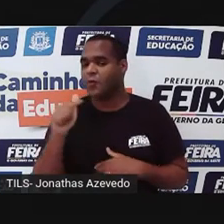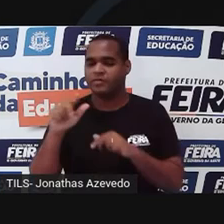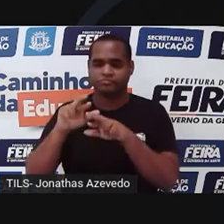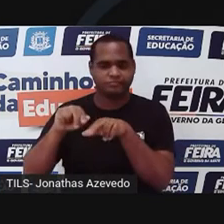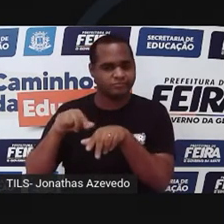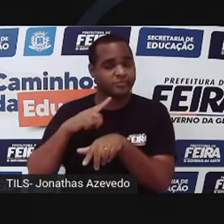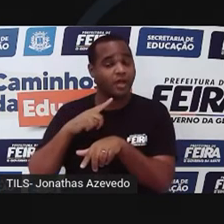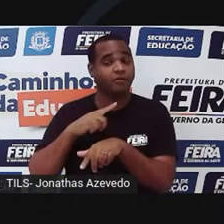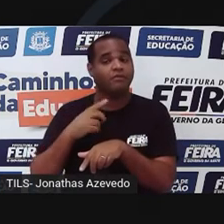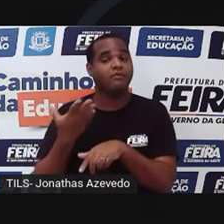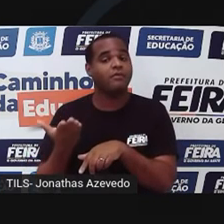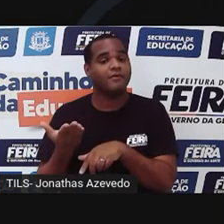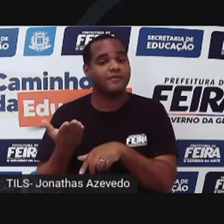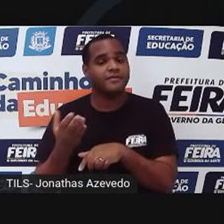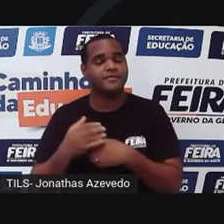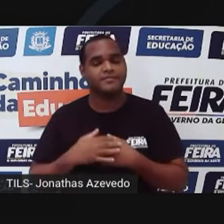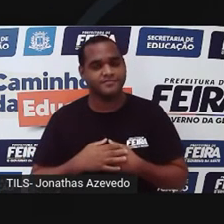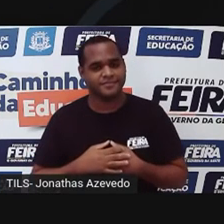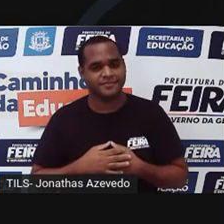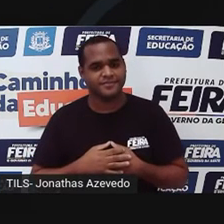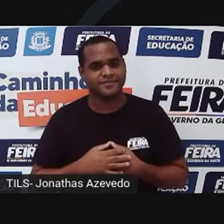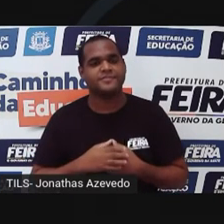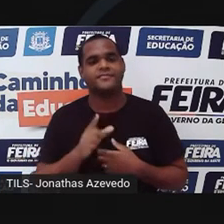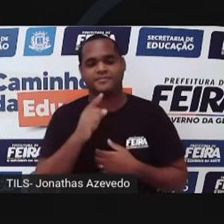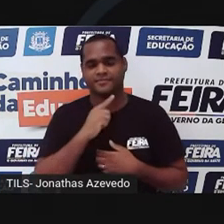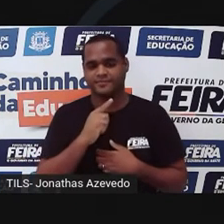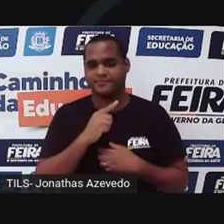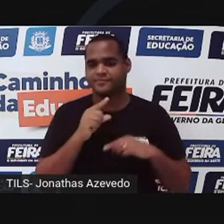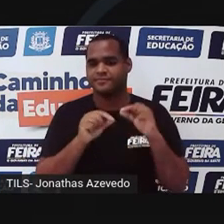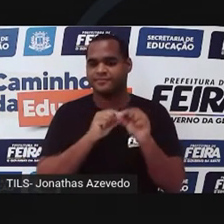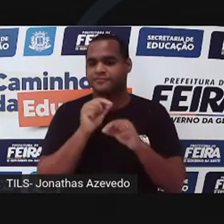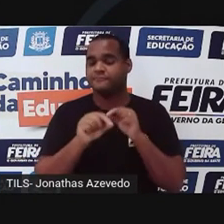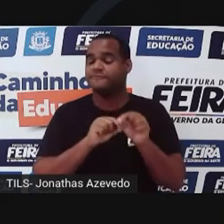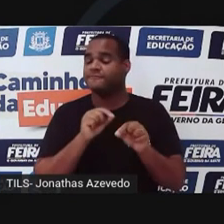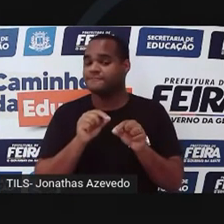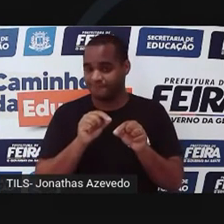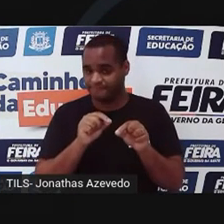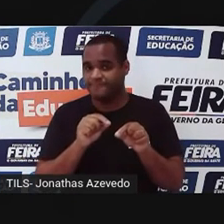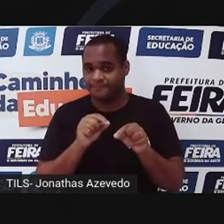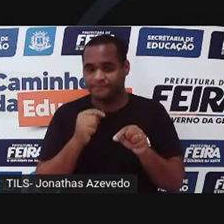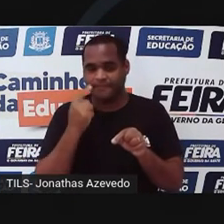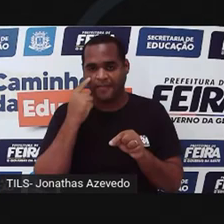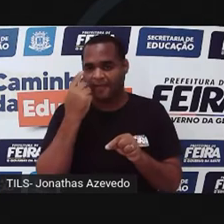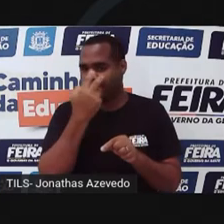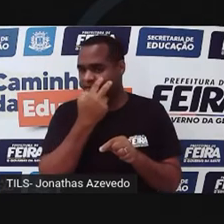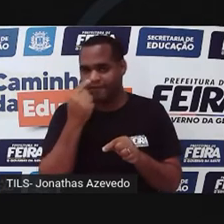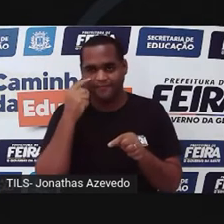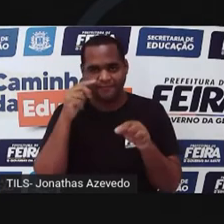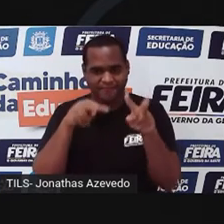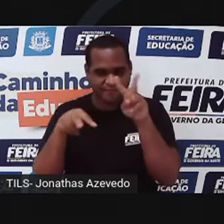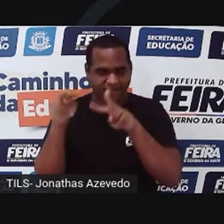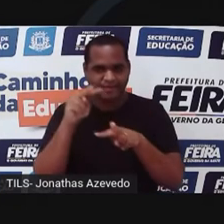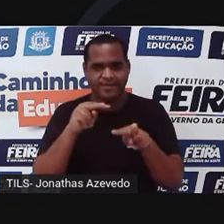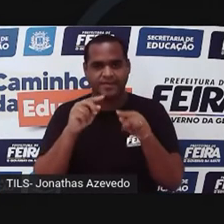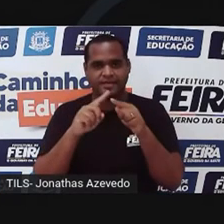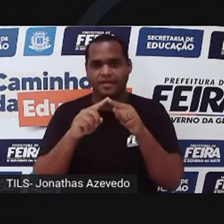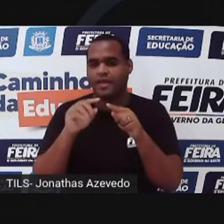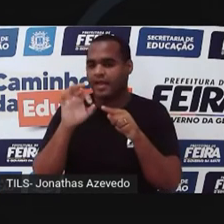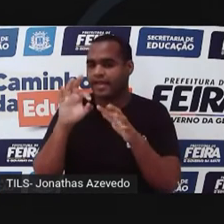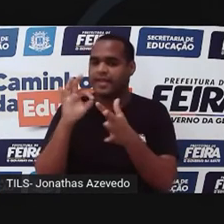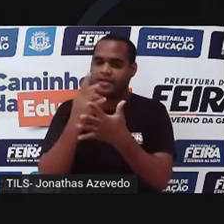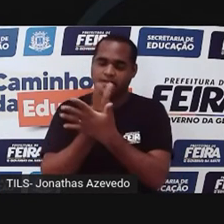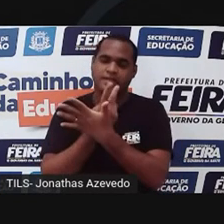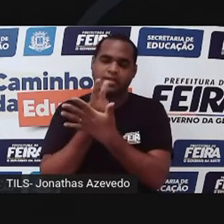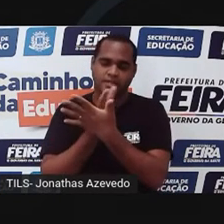Quais são as outras causas? Você tem também o distúrbio visual adquirido por certas doenças.